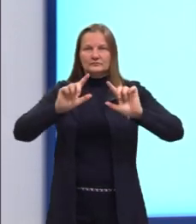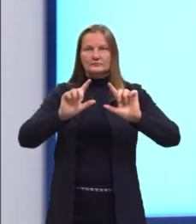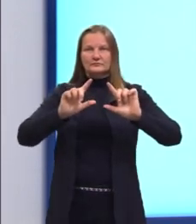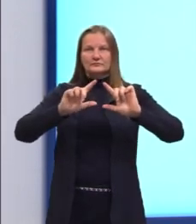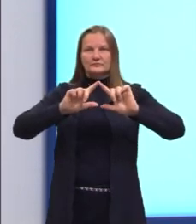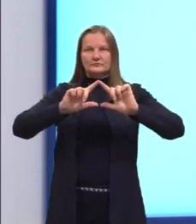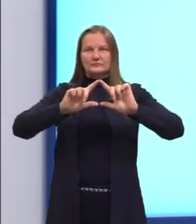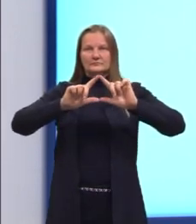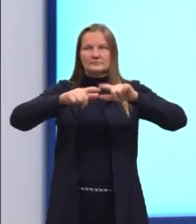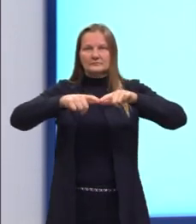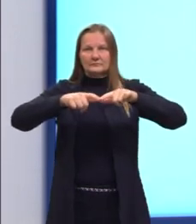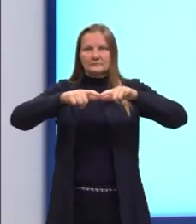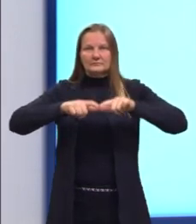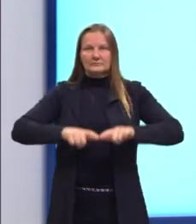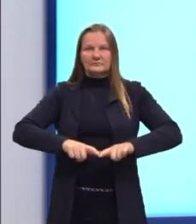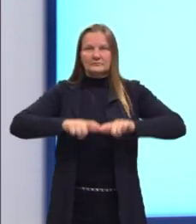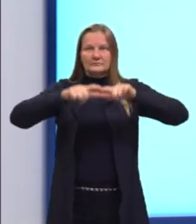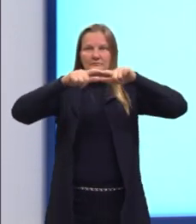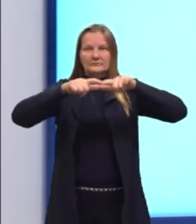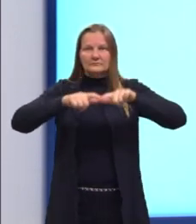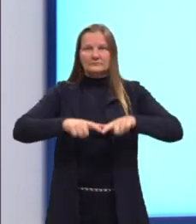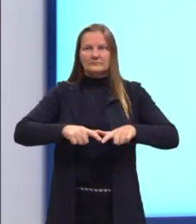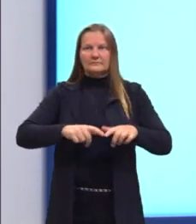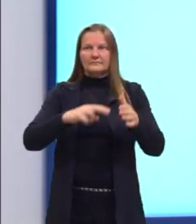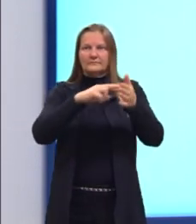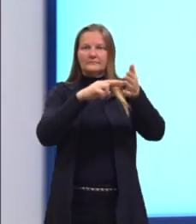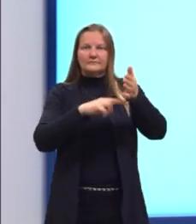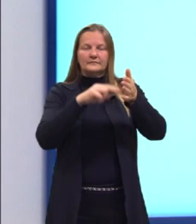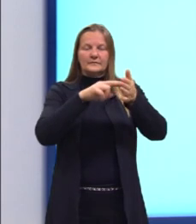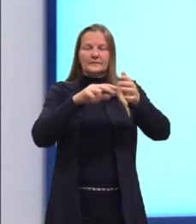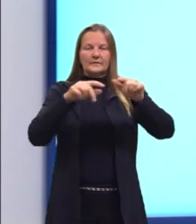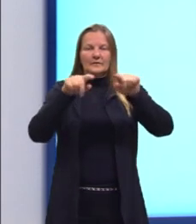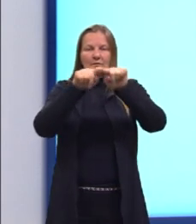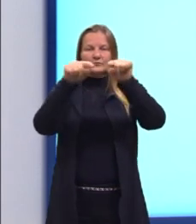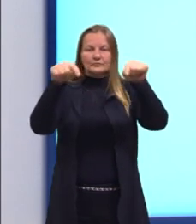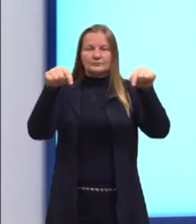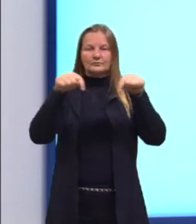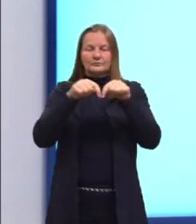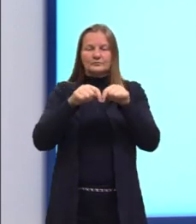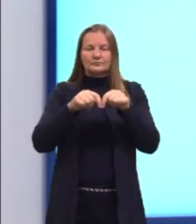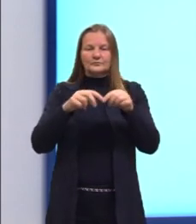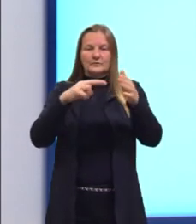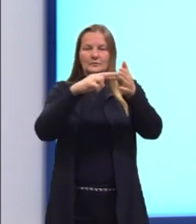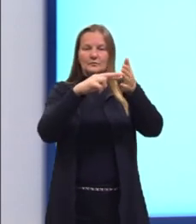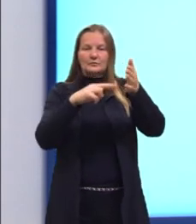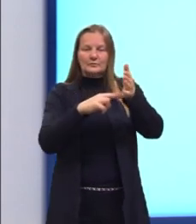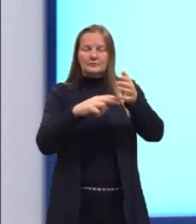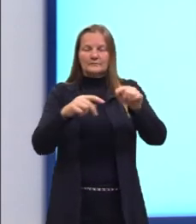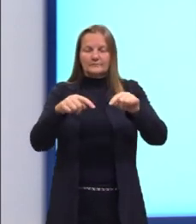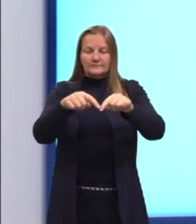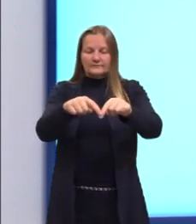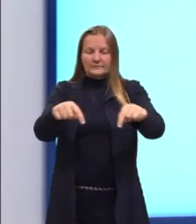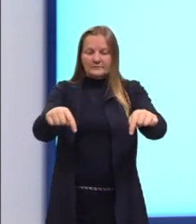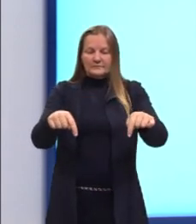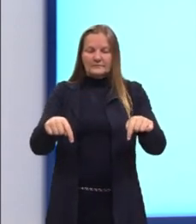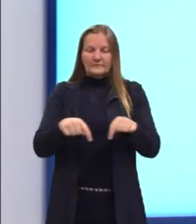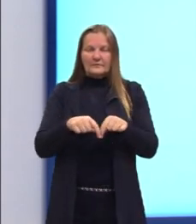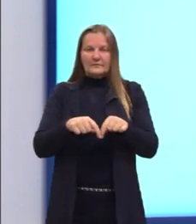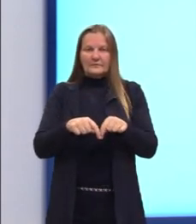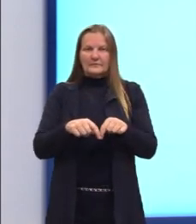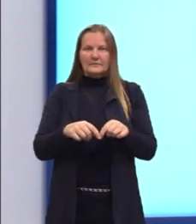por triângulos. O prisma quadrangular, então, as bases são formadas ali por